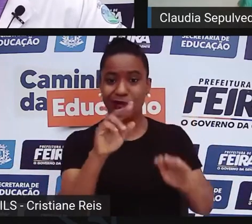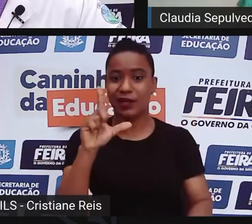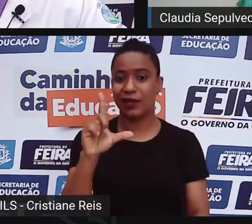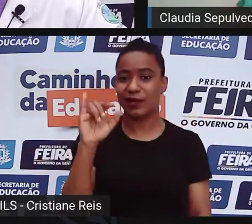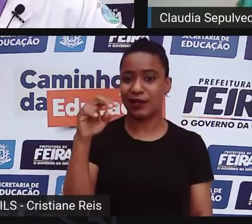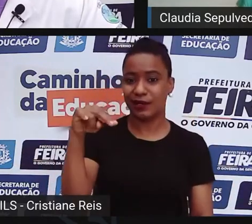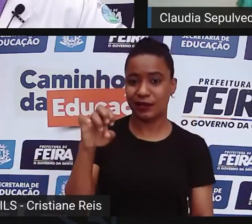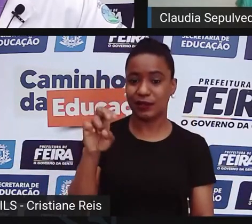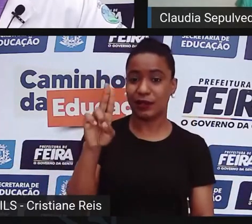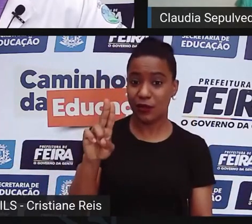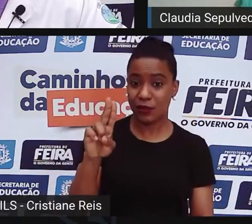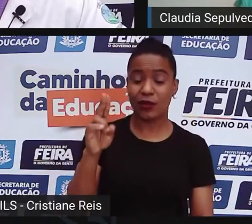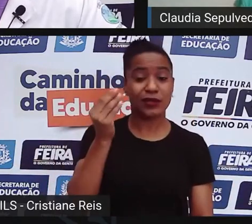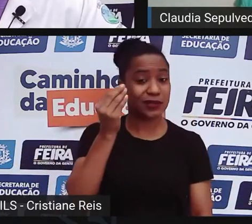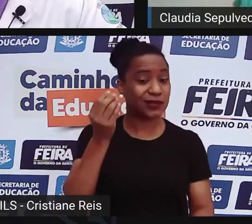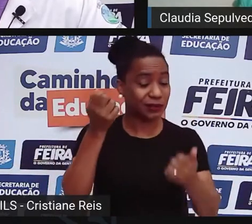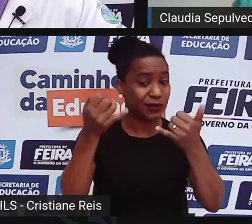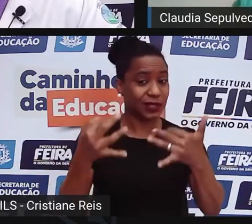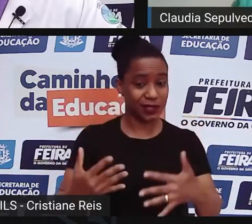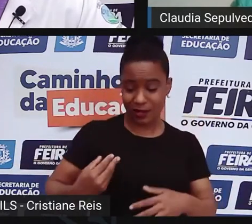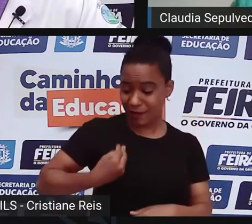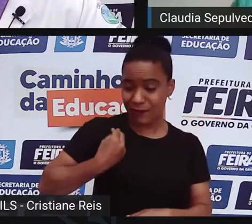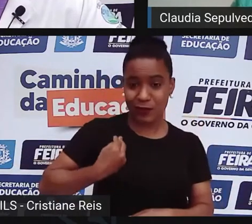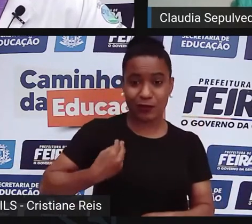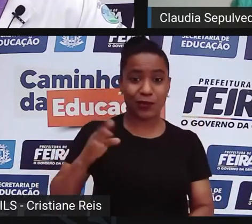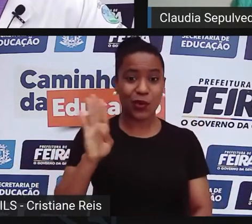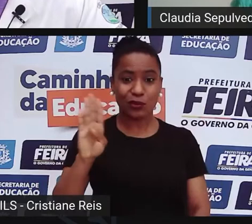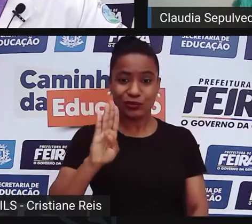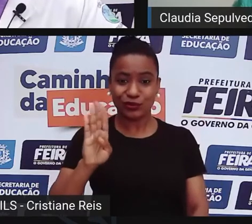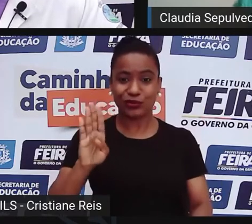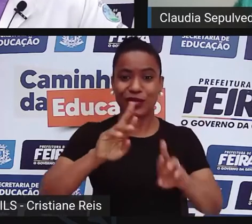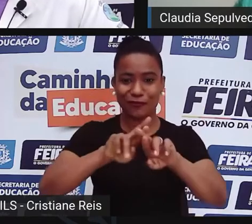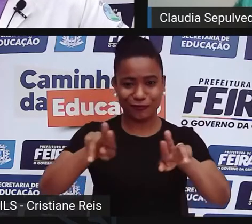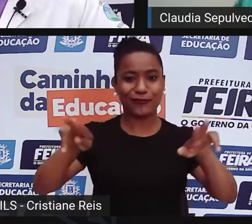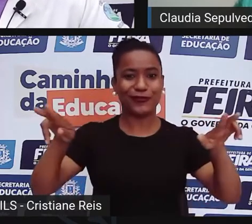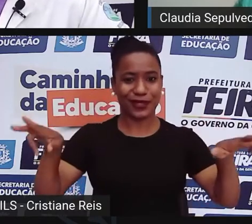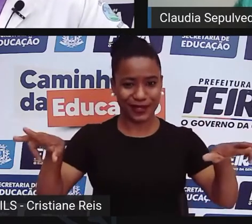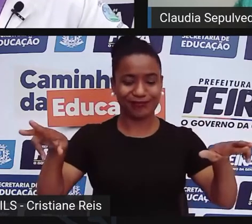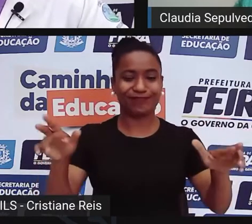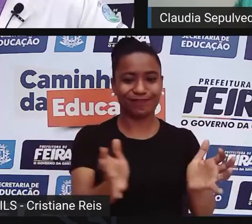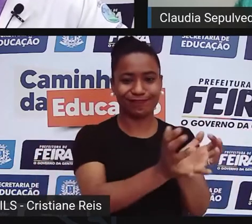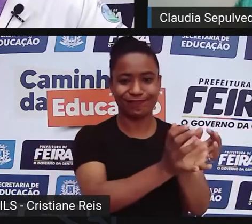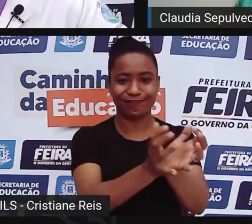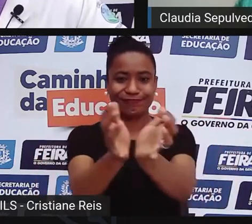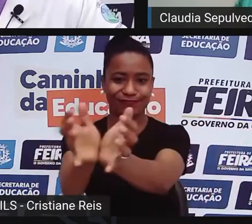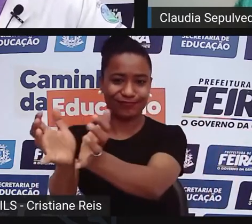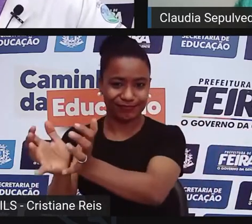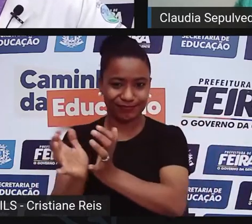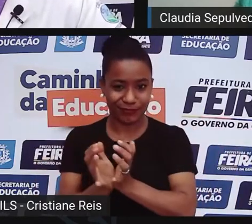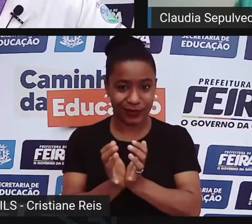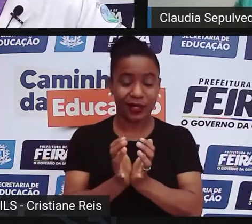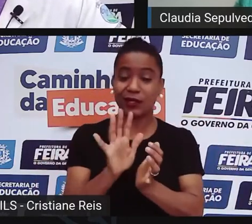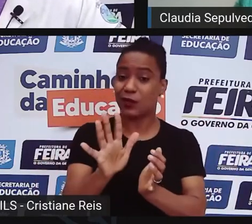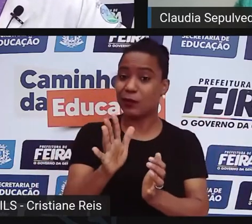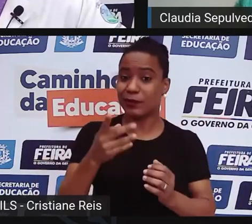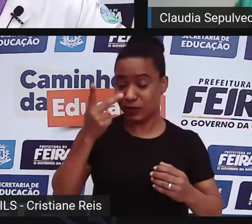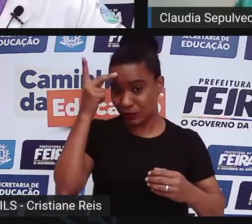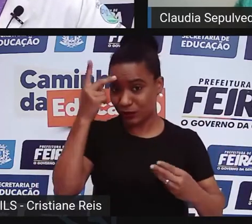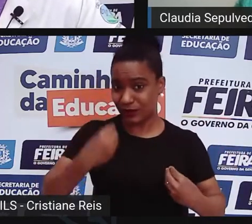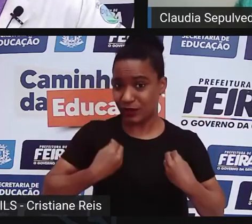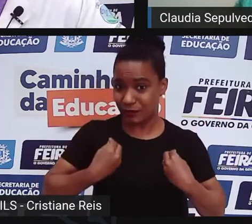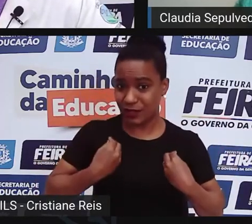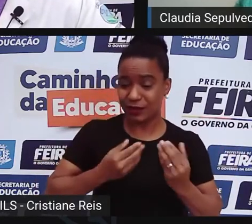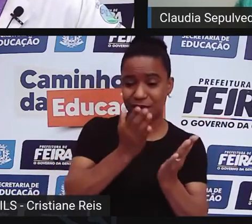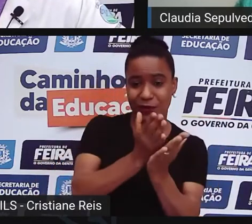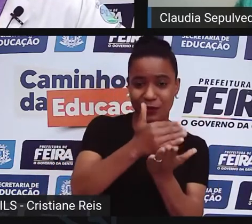diversidade biológica, mas Linneu, por exemplo, propôs a classificação dos humanos em quatro grupos, homo sapiens